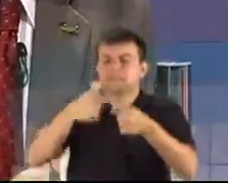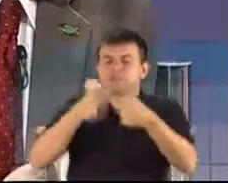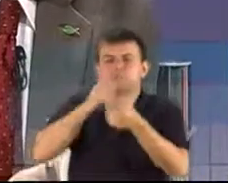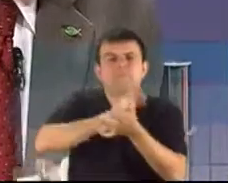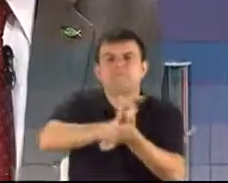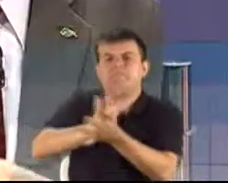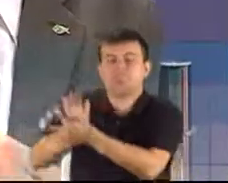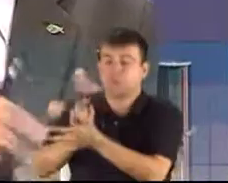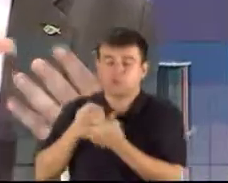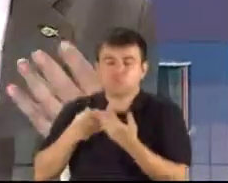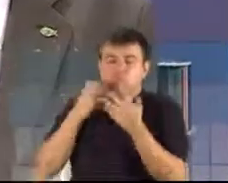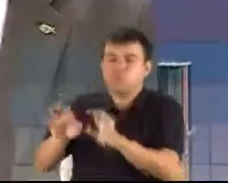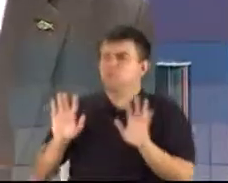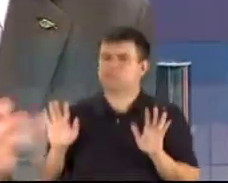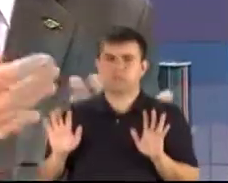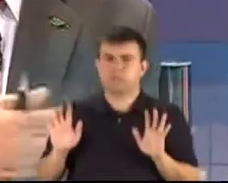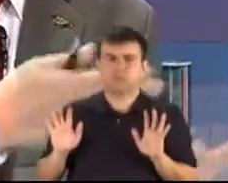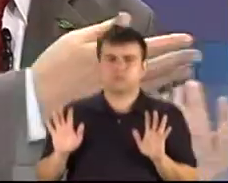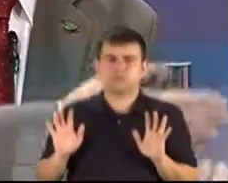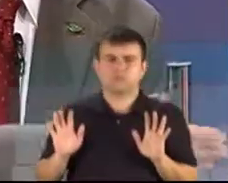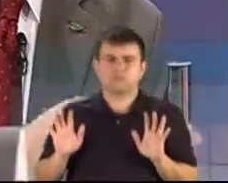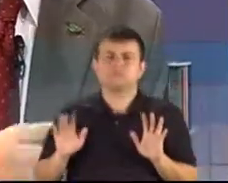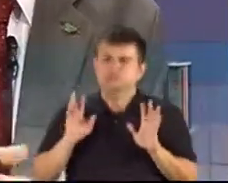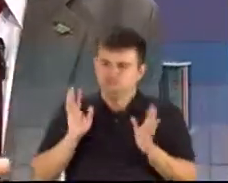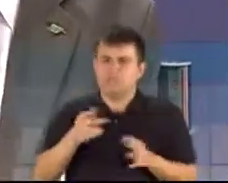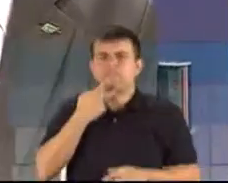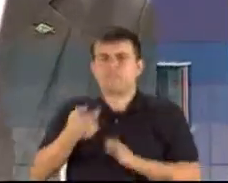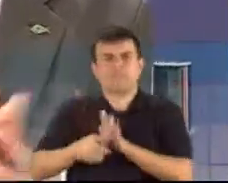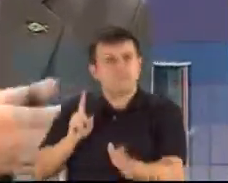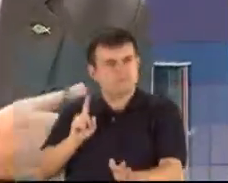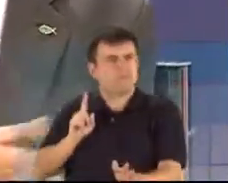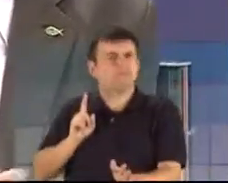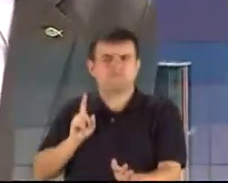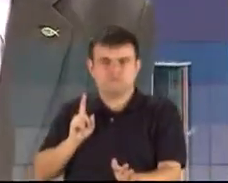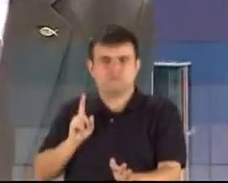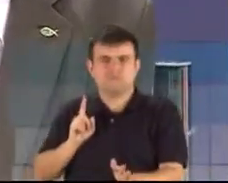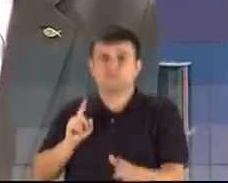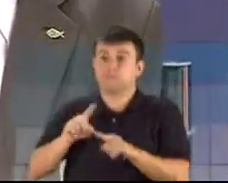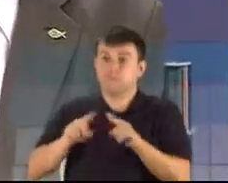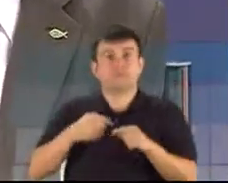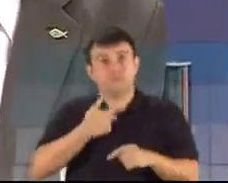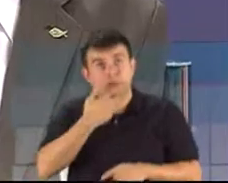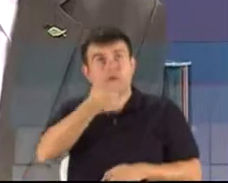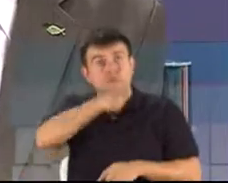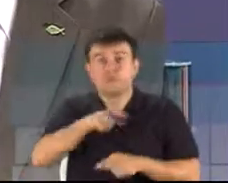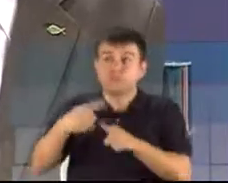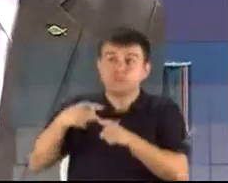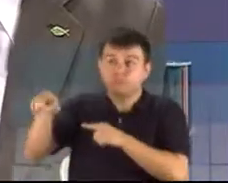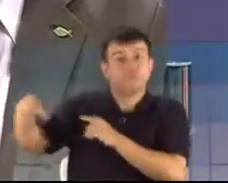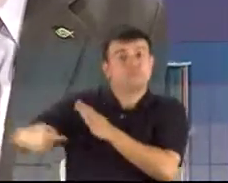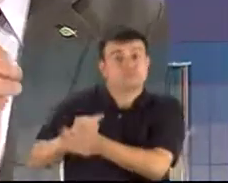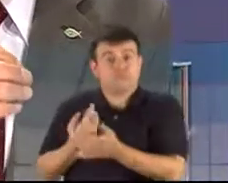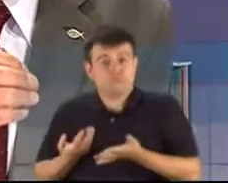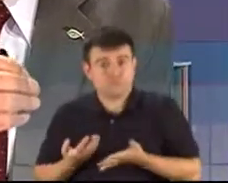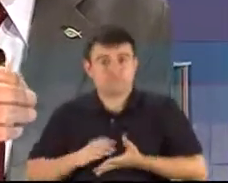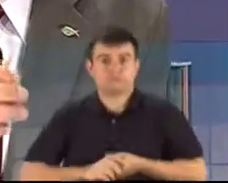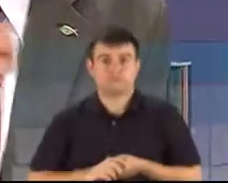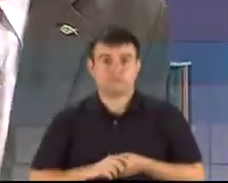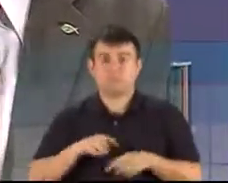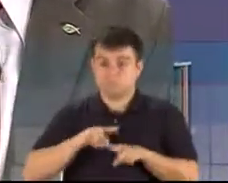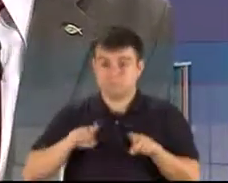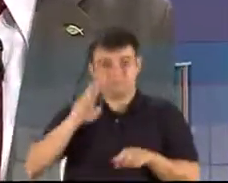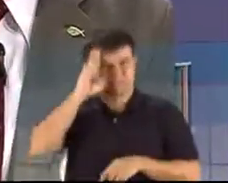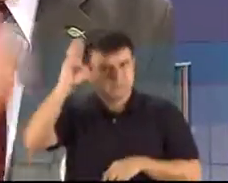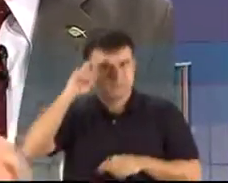discriminação. Isso aí eu já disse, mas eu estou aqui repetindo porque a candidata está me perguntando. Agora, a minha maior preocupação